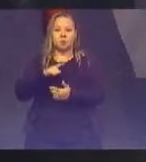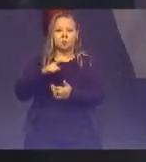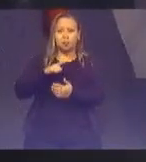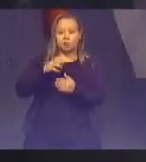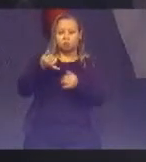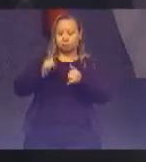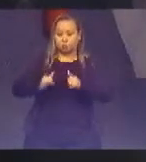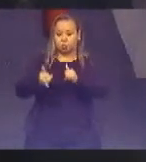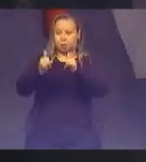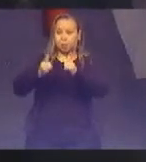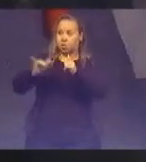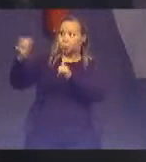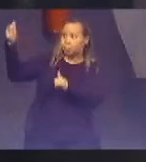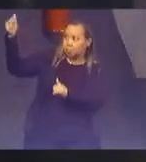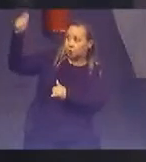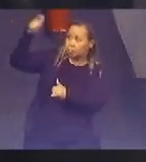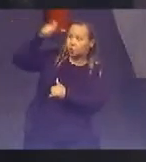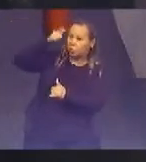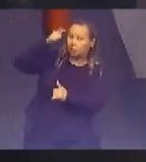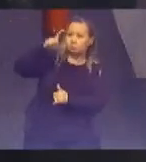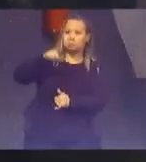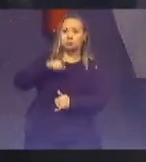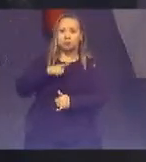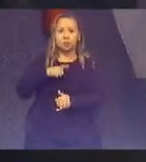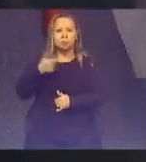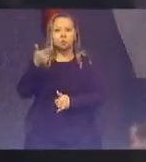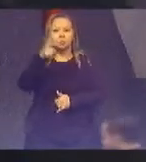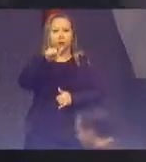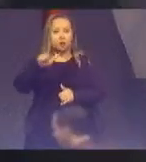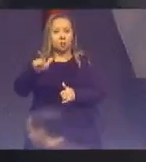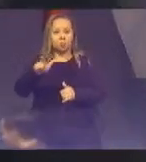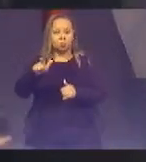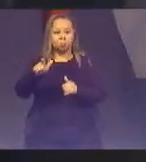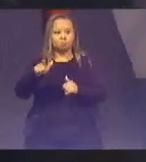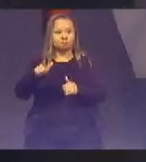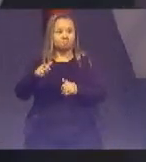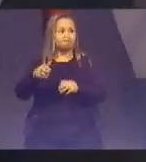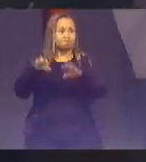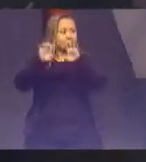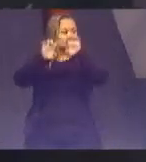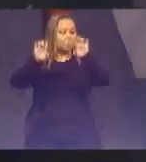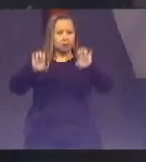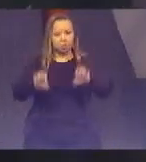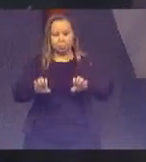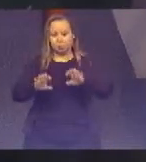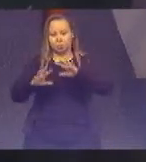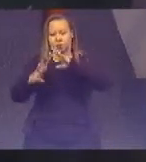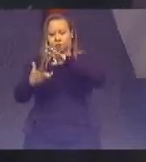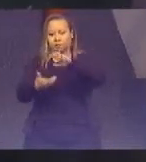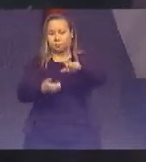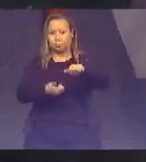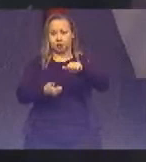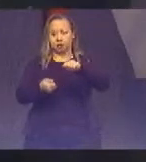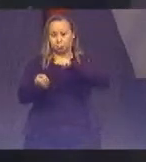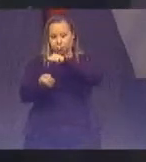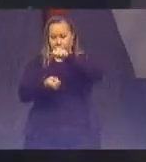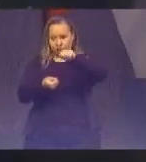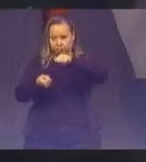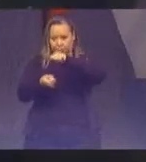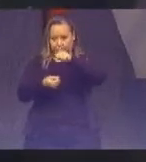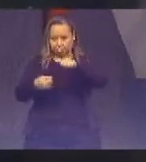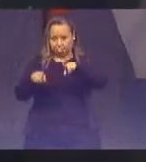implantação de outsourcing de impressão, que são algumas das ações previstas